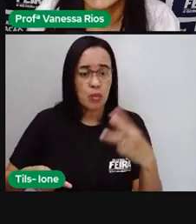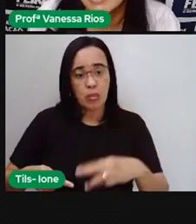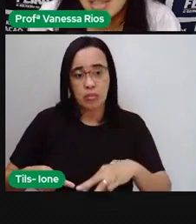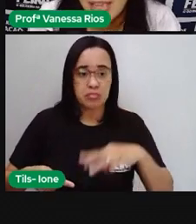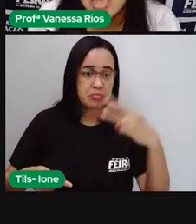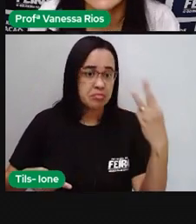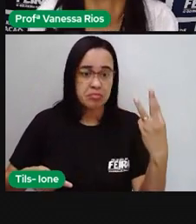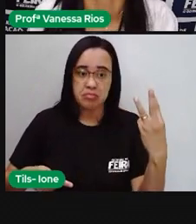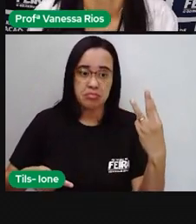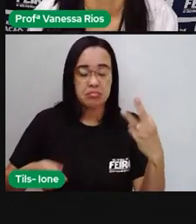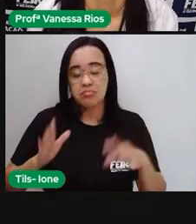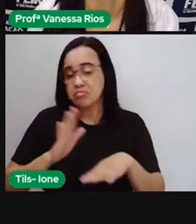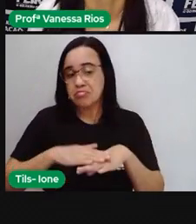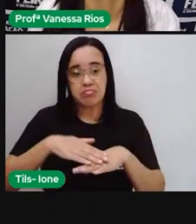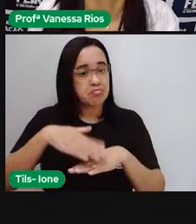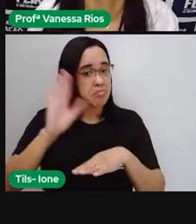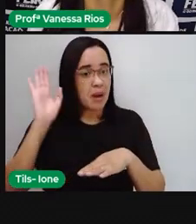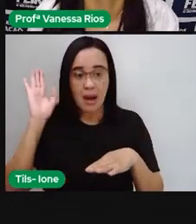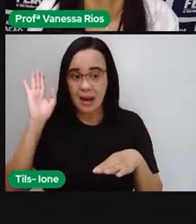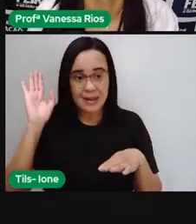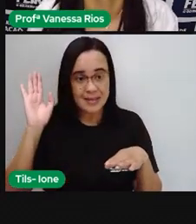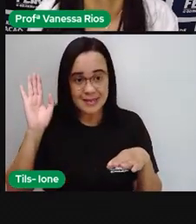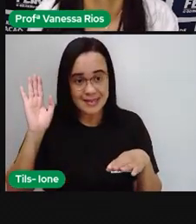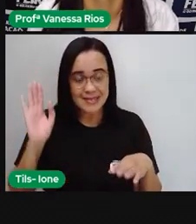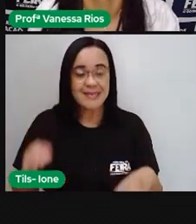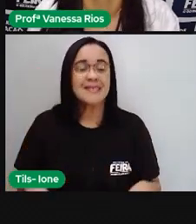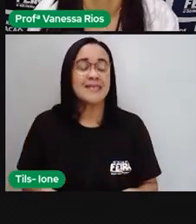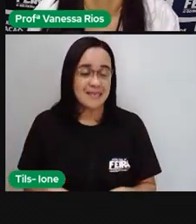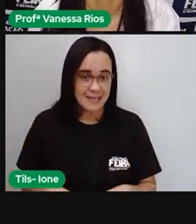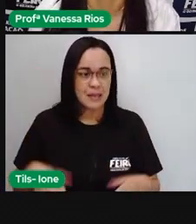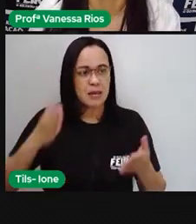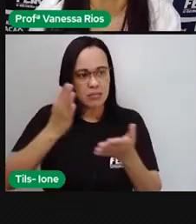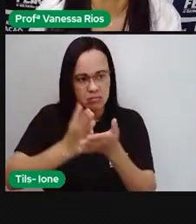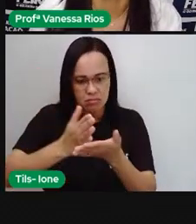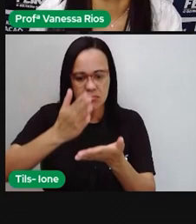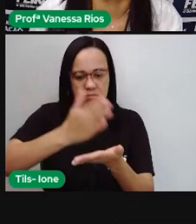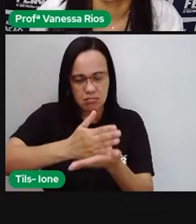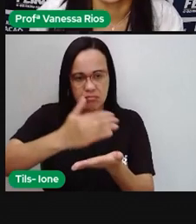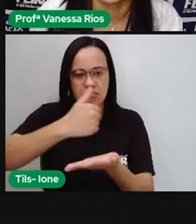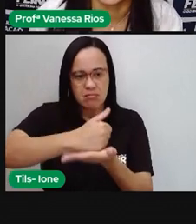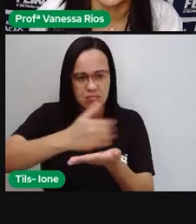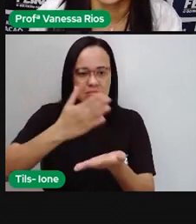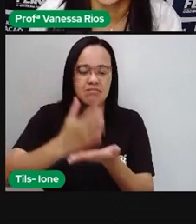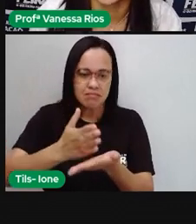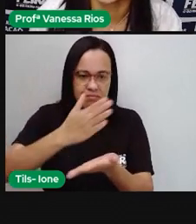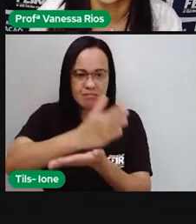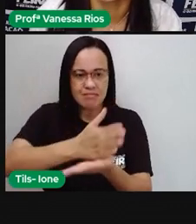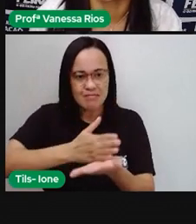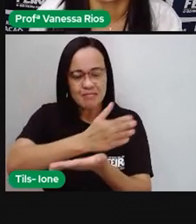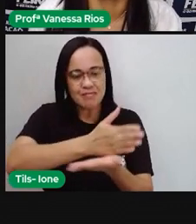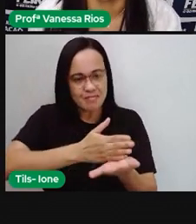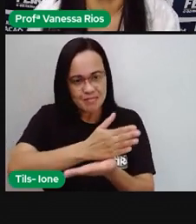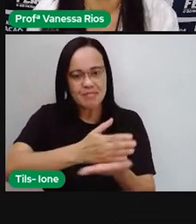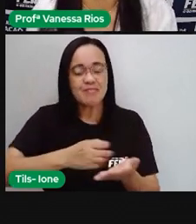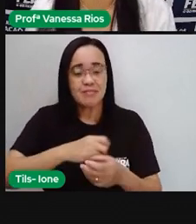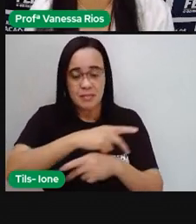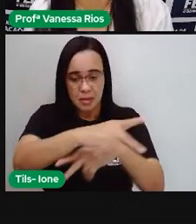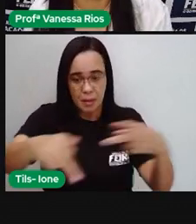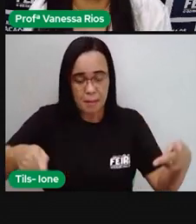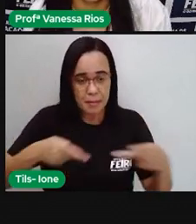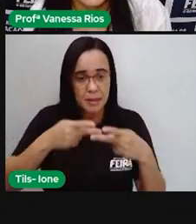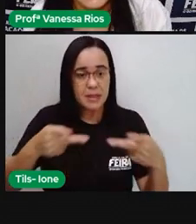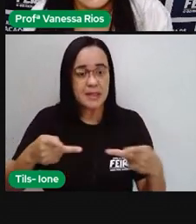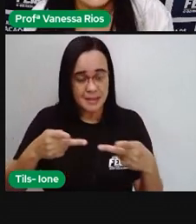comer três. Então, aí existem as divisões das fatias de pizza, onde a gente observa algo